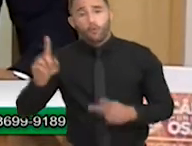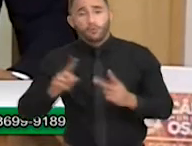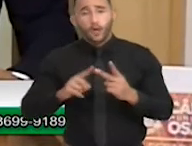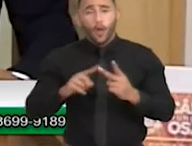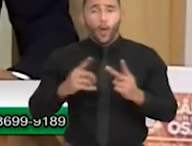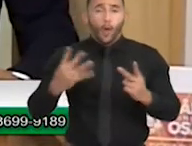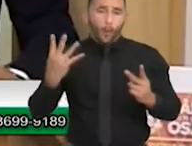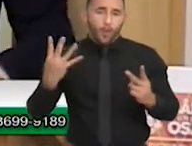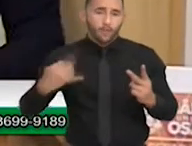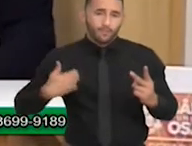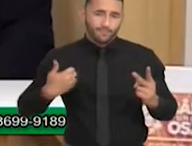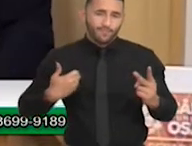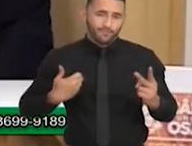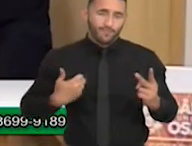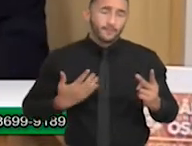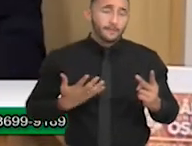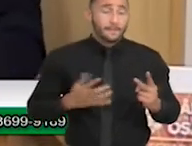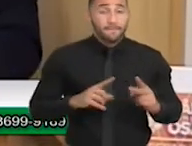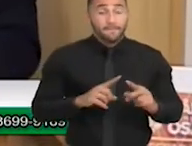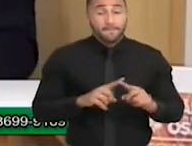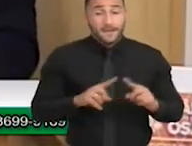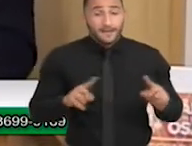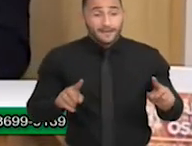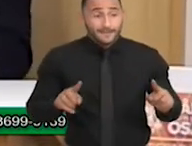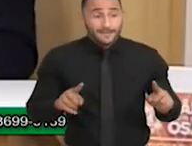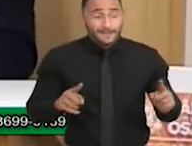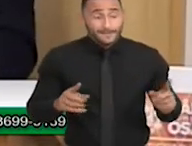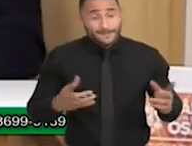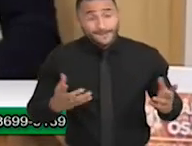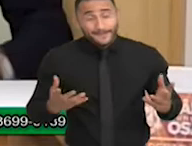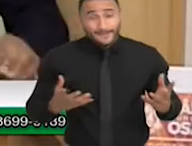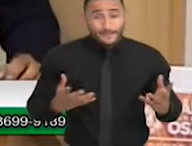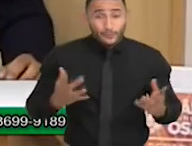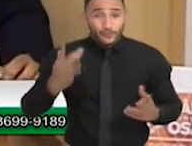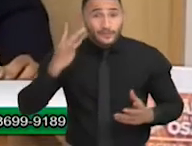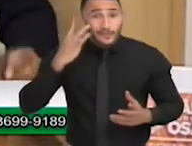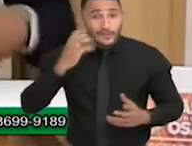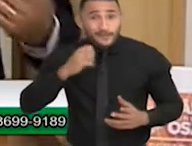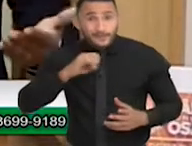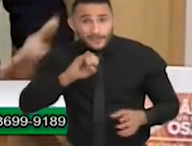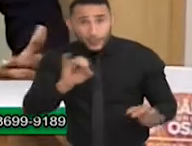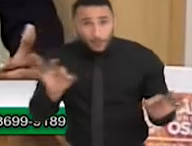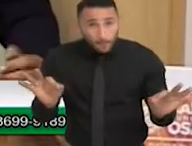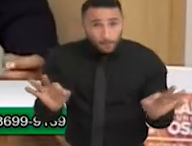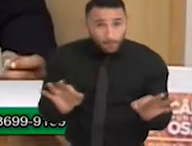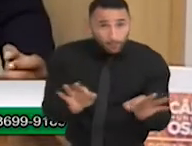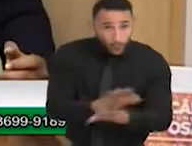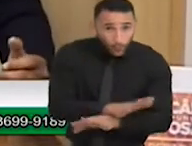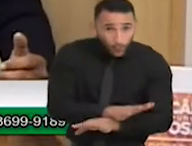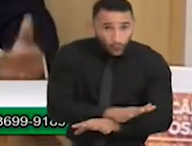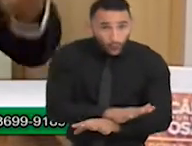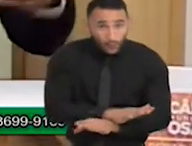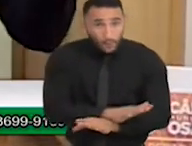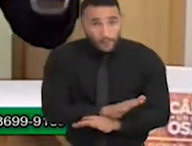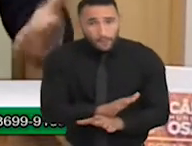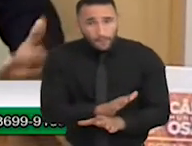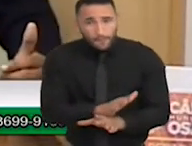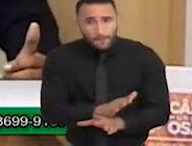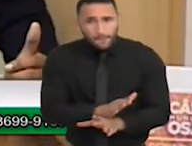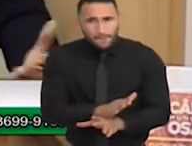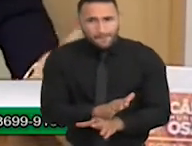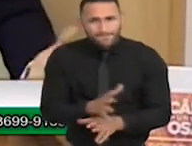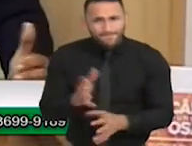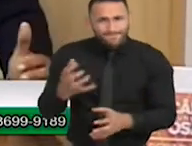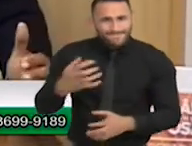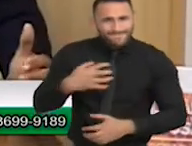e eu não sei se eu estou preparado para passar o que as mães